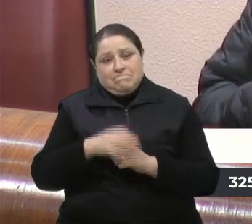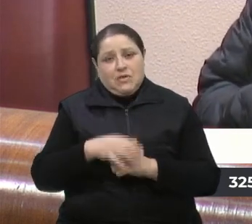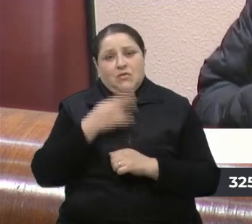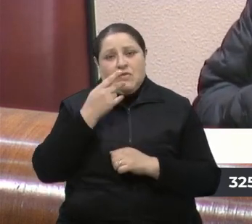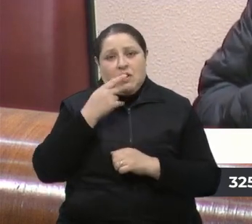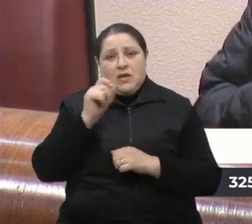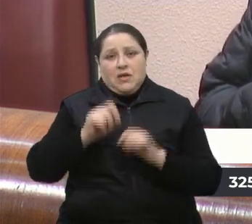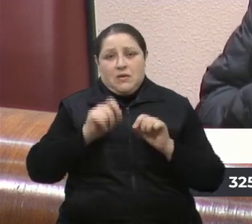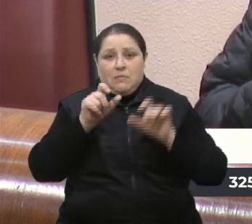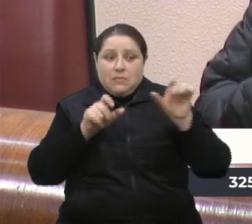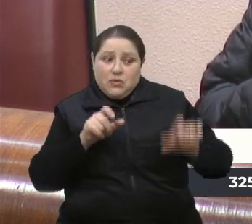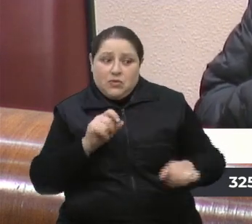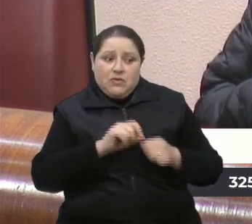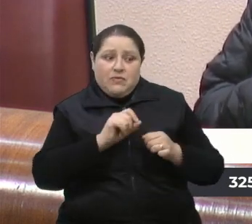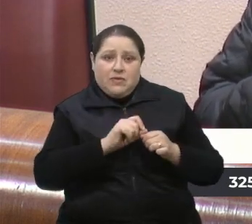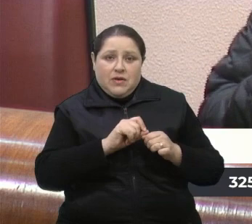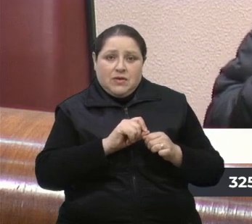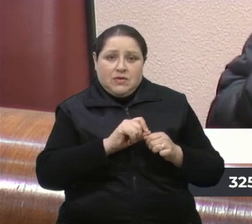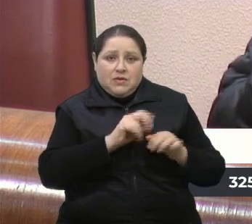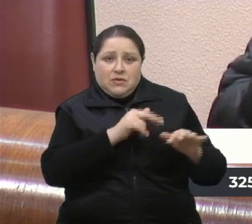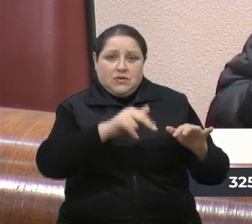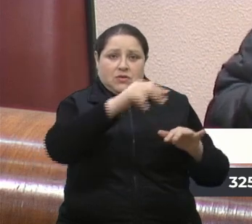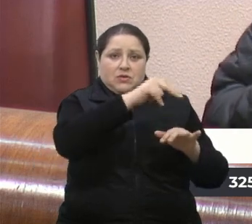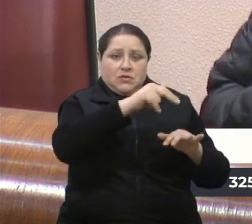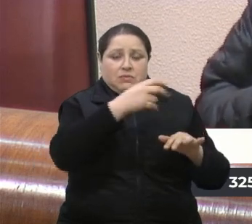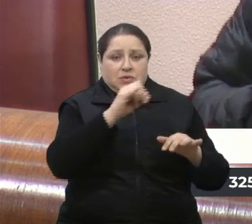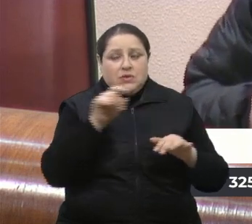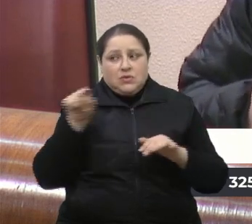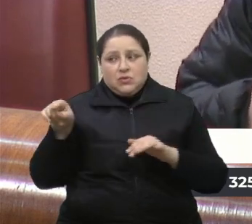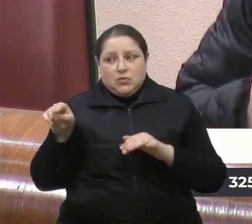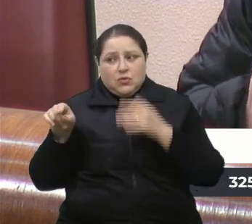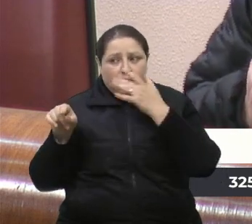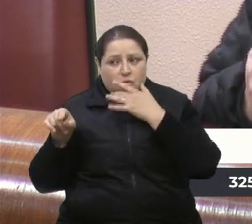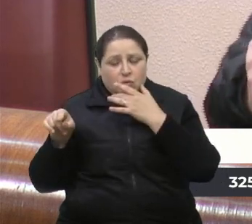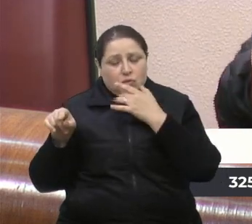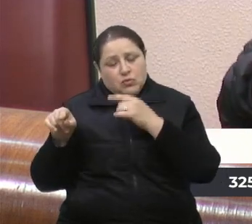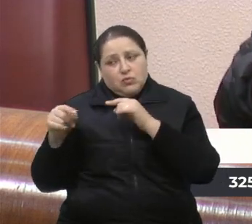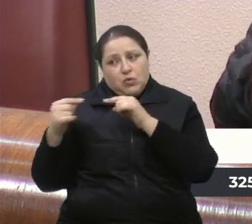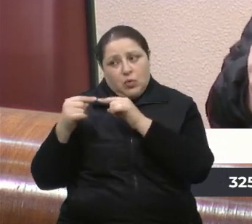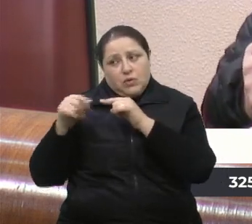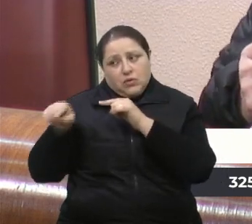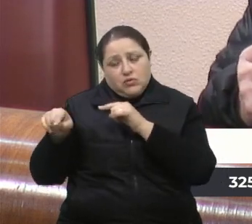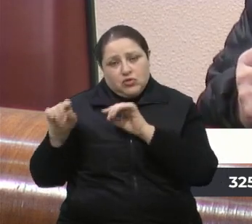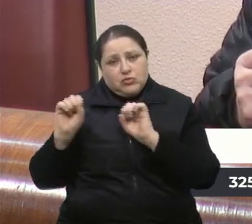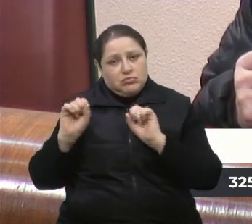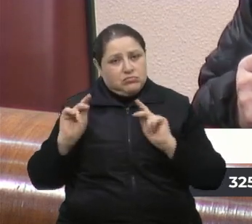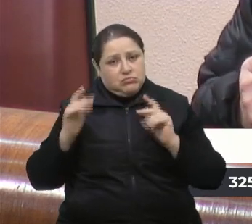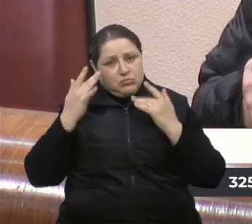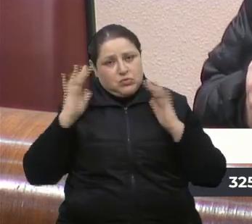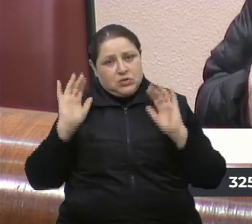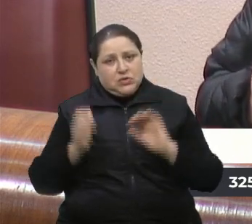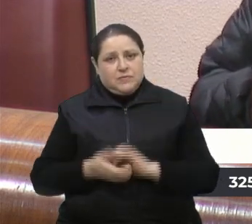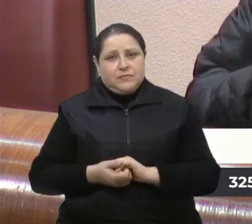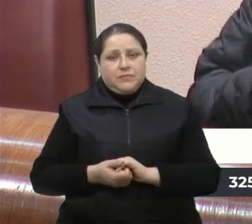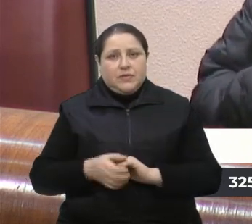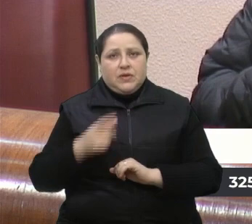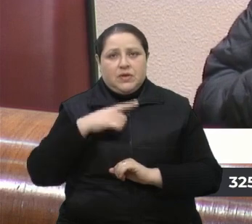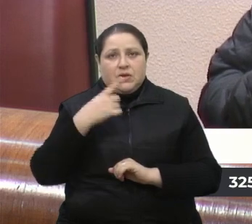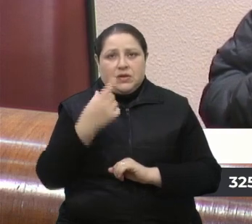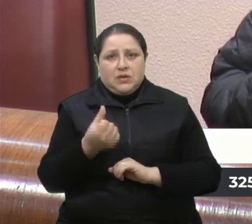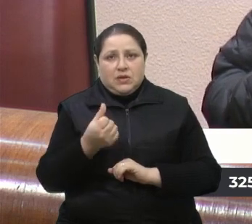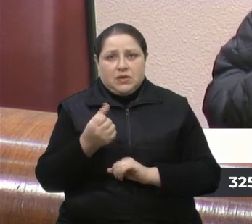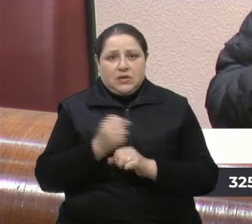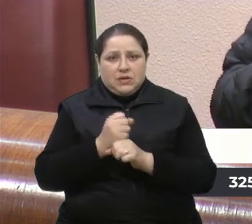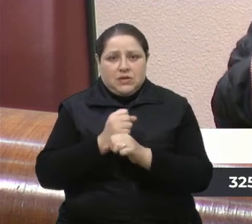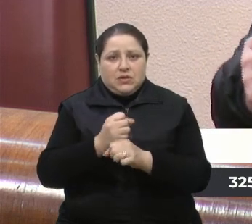quem sobe? Serviu o chapéu? Não sei. Aí ficaram 16 anos com roubo de 42 bilhões de